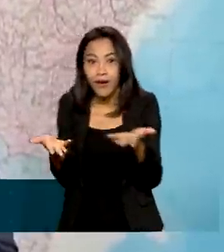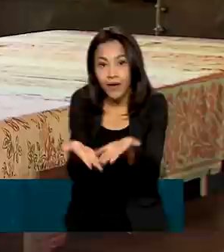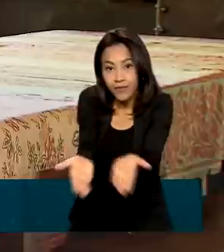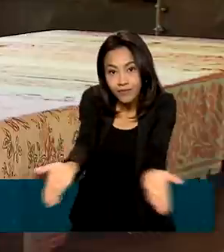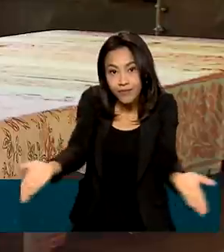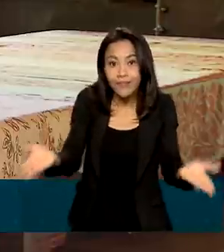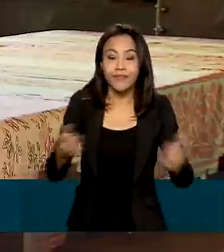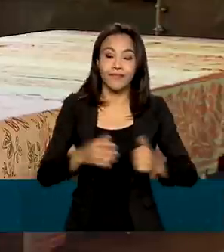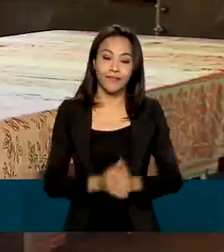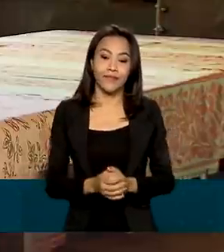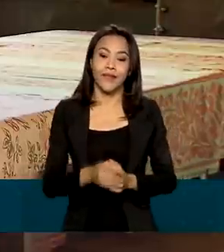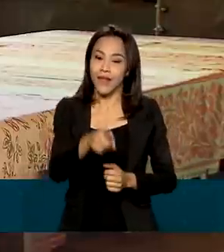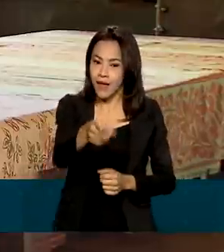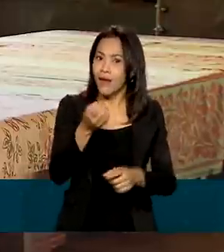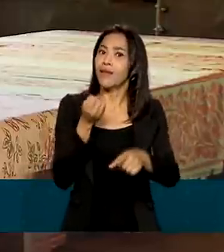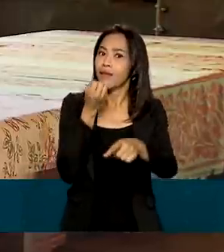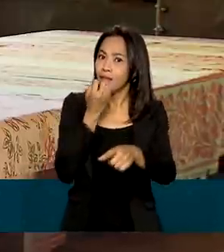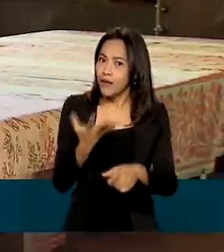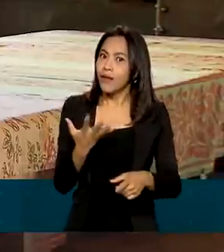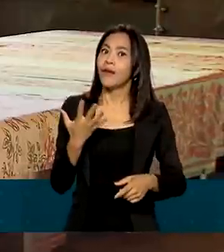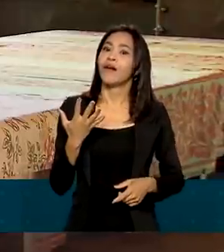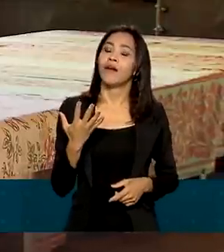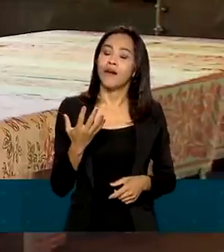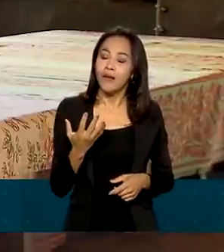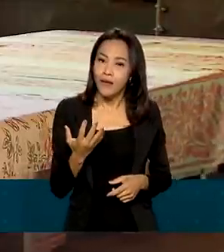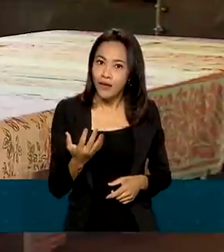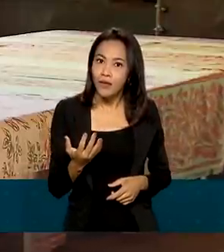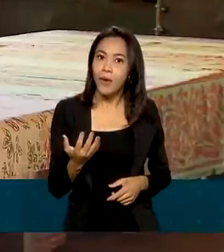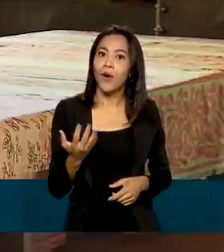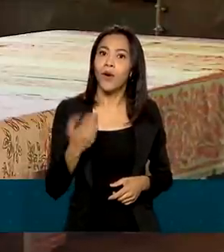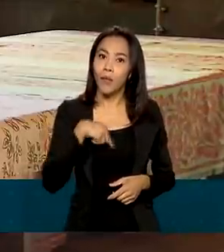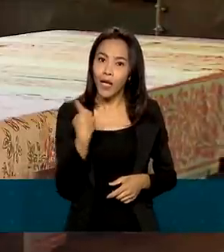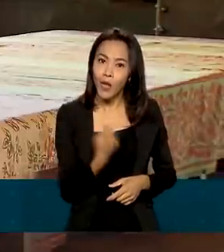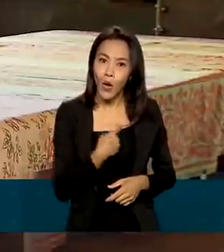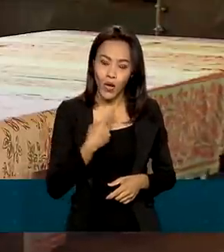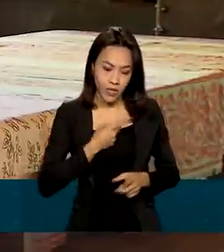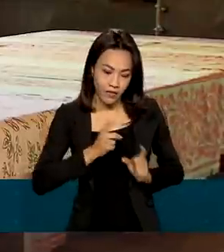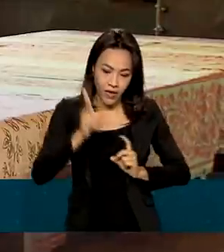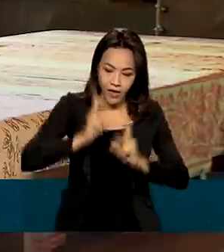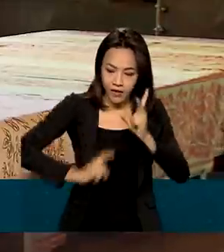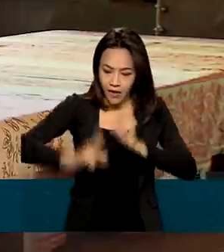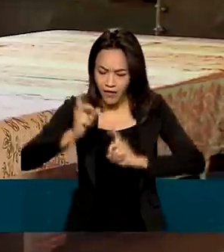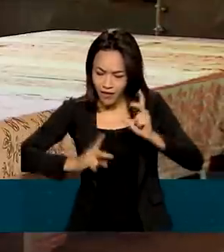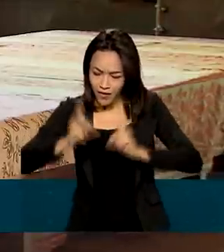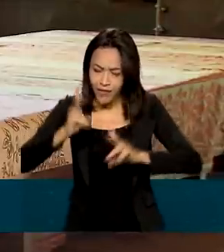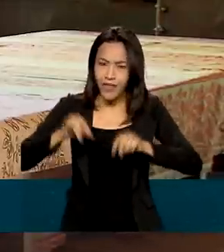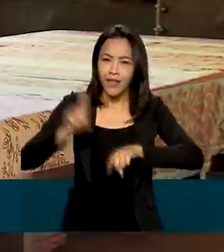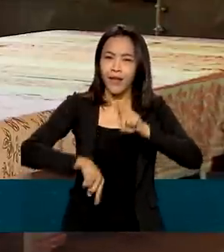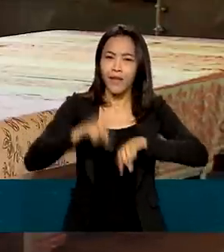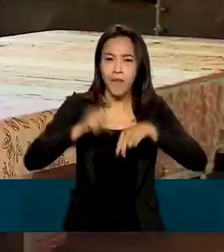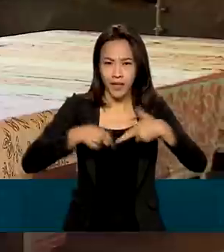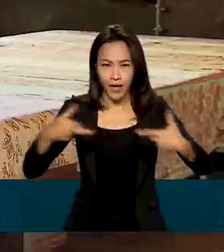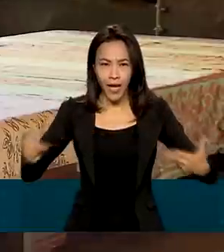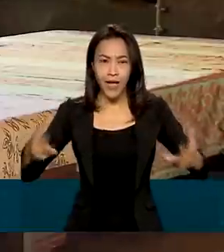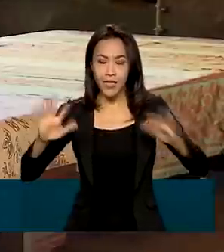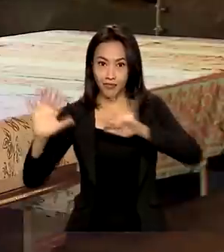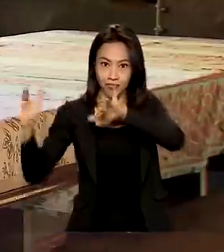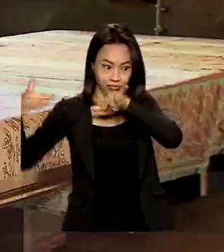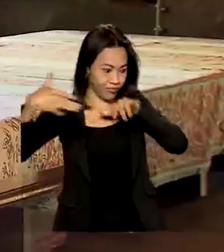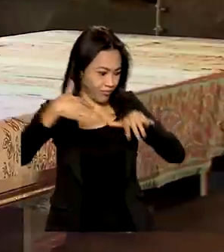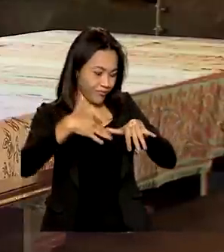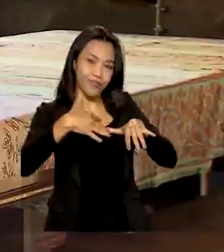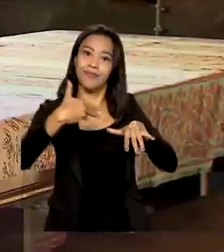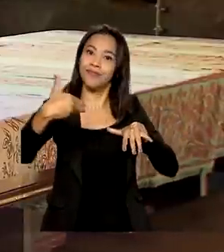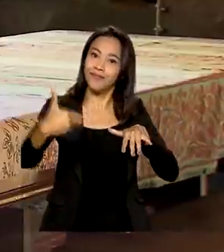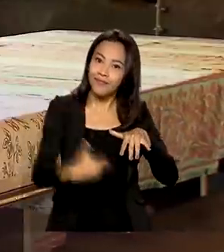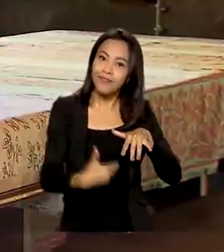consumidor. Mais vantagens para nossos produtos no mercado. Mais visibilidade e